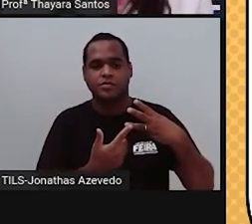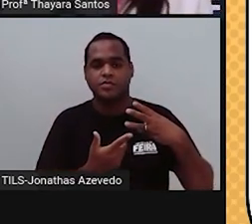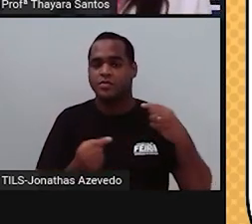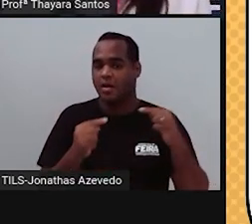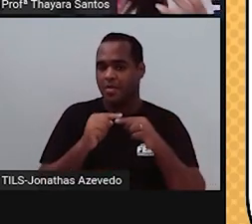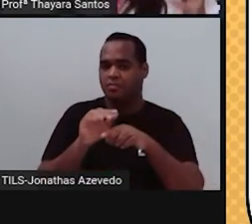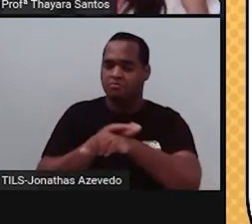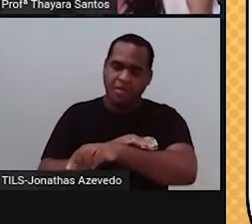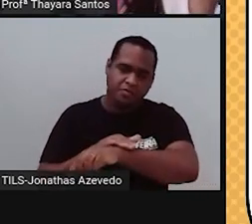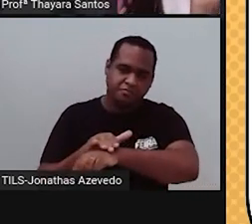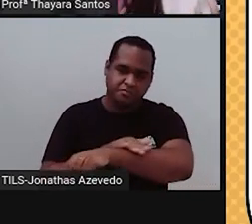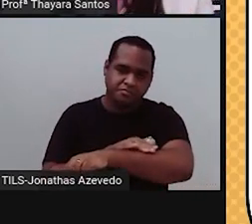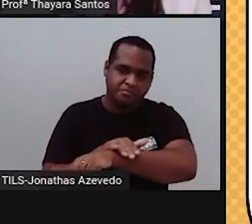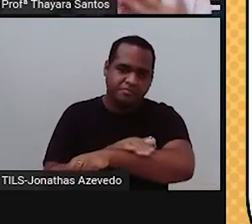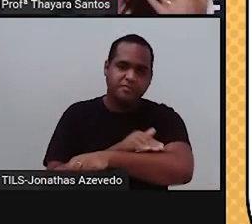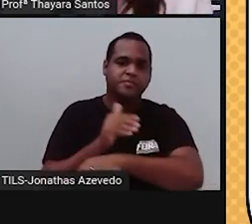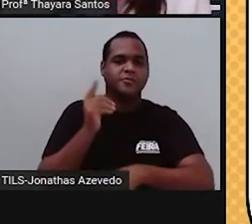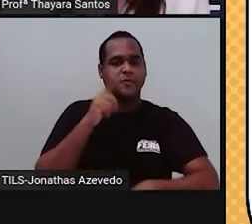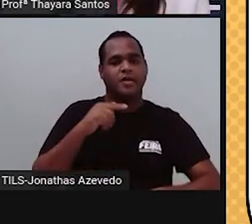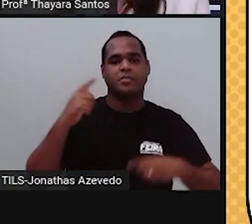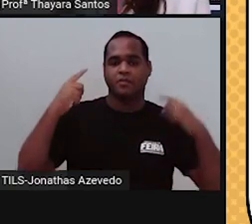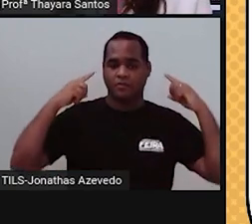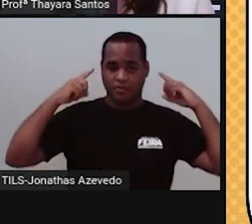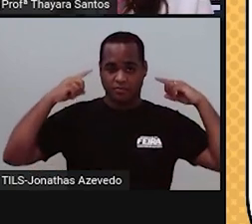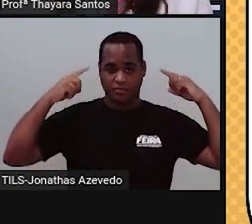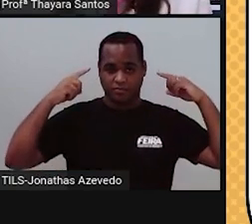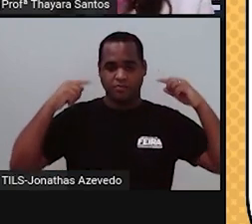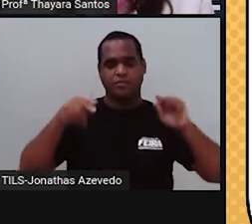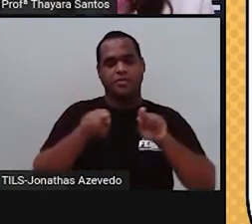pele principalmente, mas a gente tem no ouvido também.